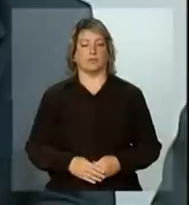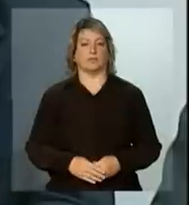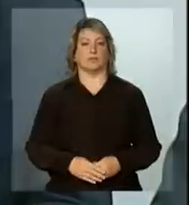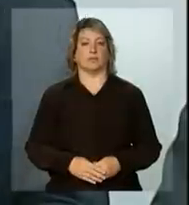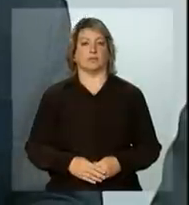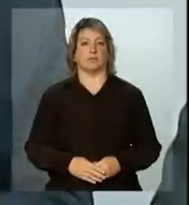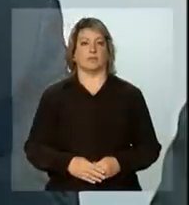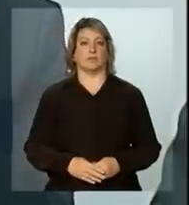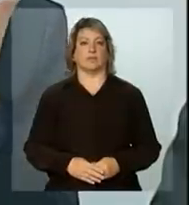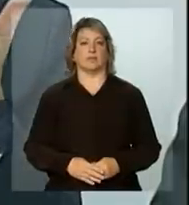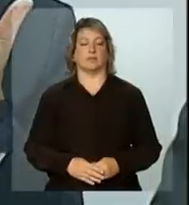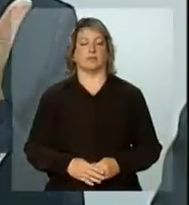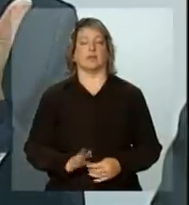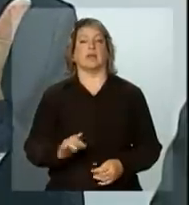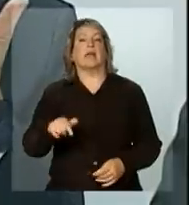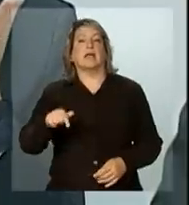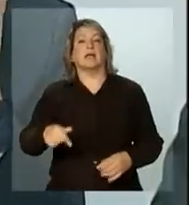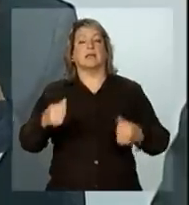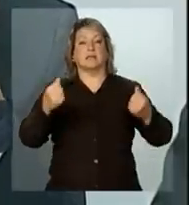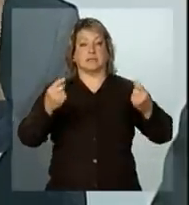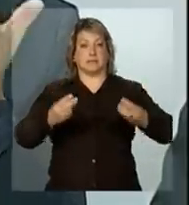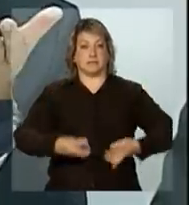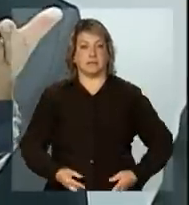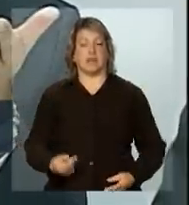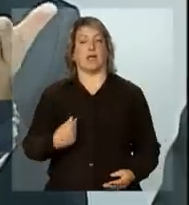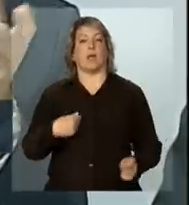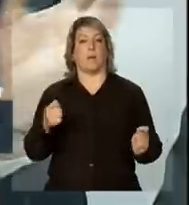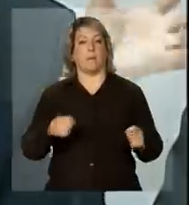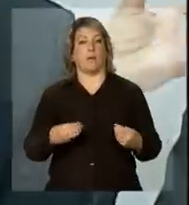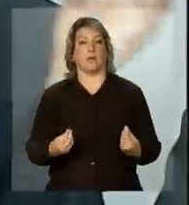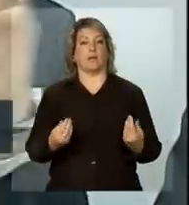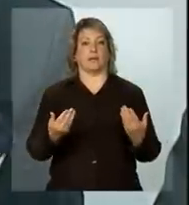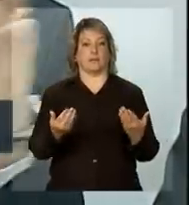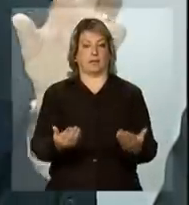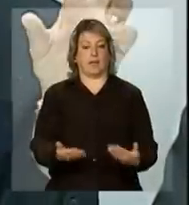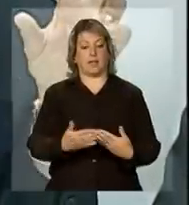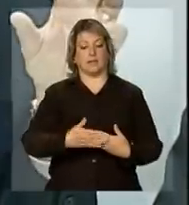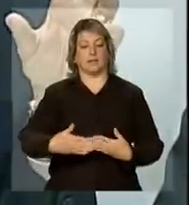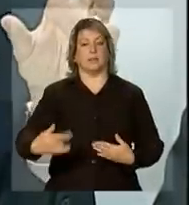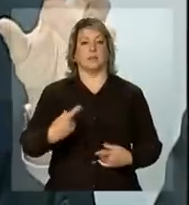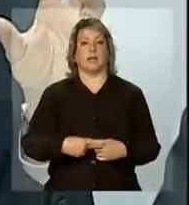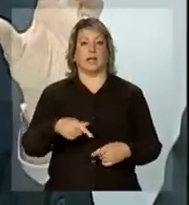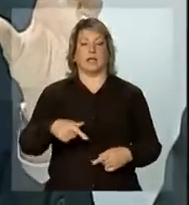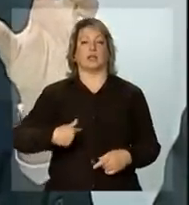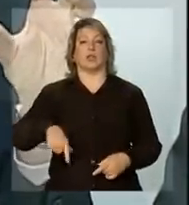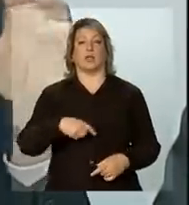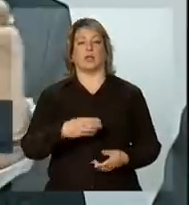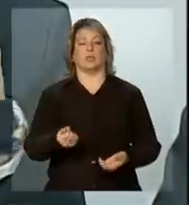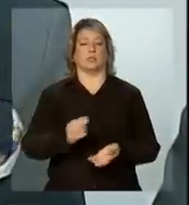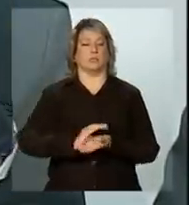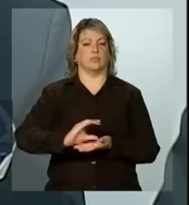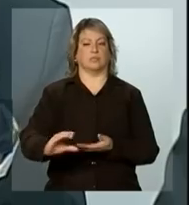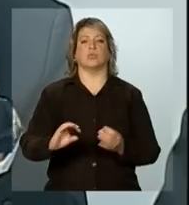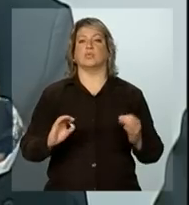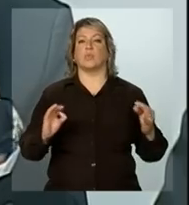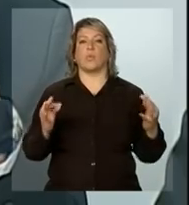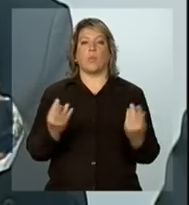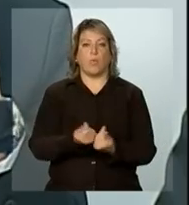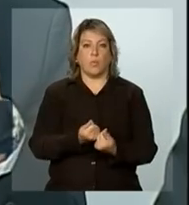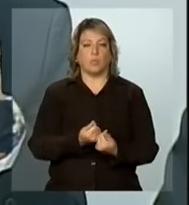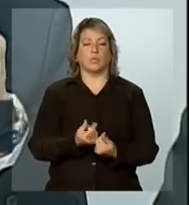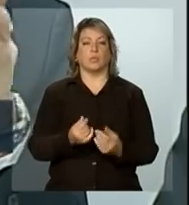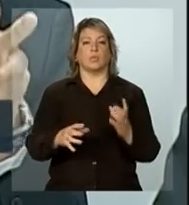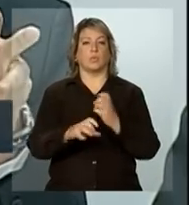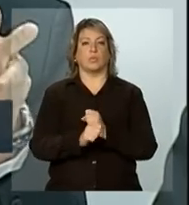Em relação a esse detalhamento, eu posso lhe dar na sequência, porque nós aqui colocamos todos os recursos, inclusive aqueles